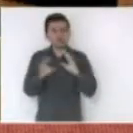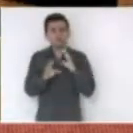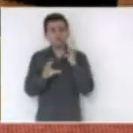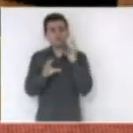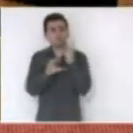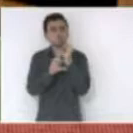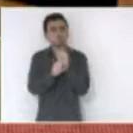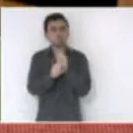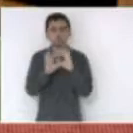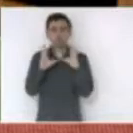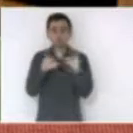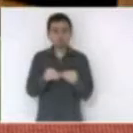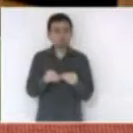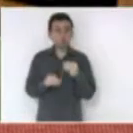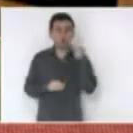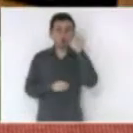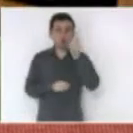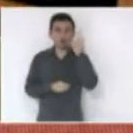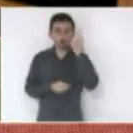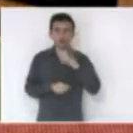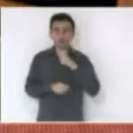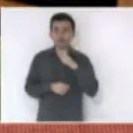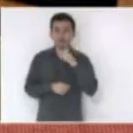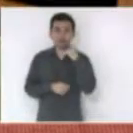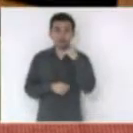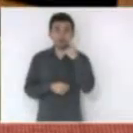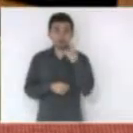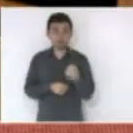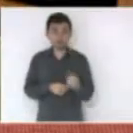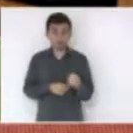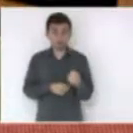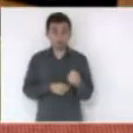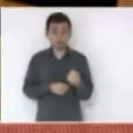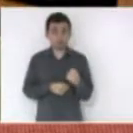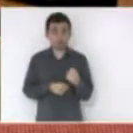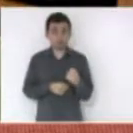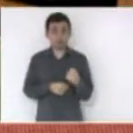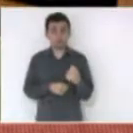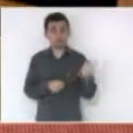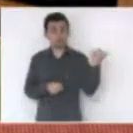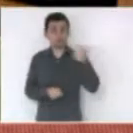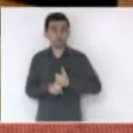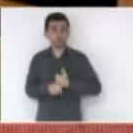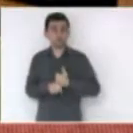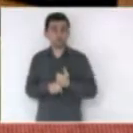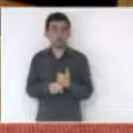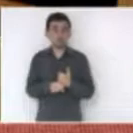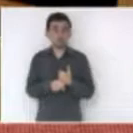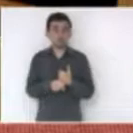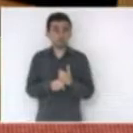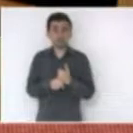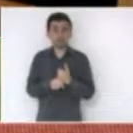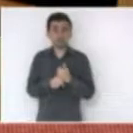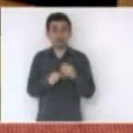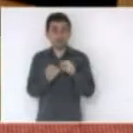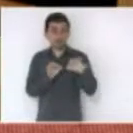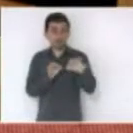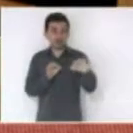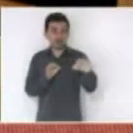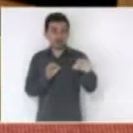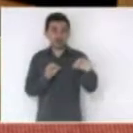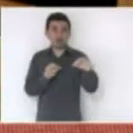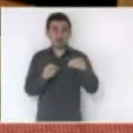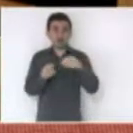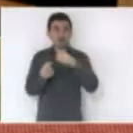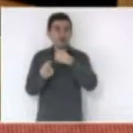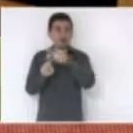deputados aqui tem interesse na substituição das redes no interior dos